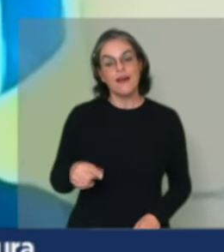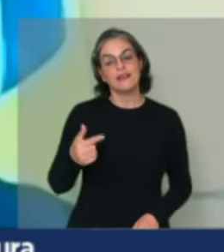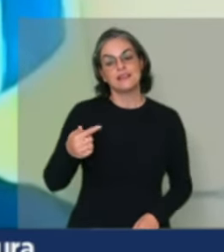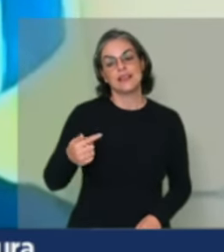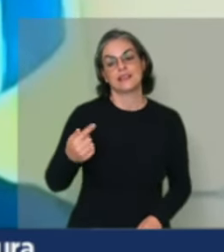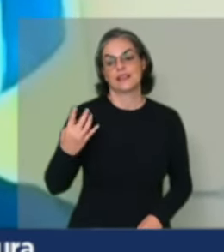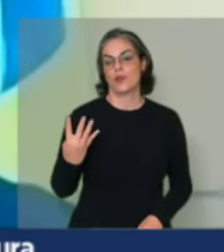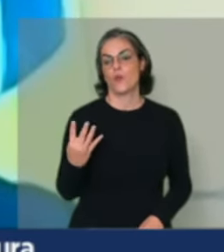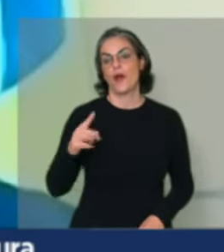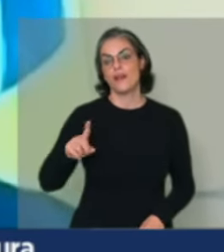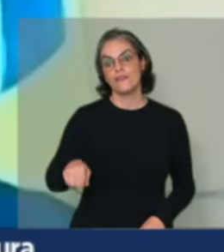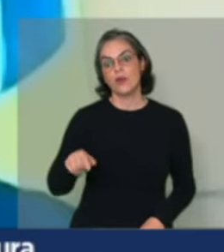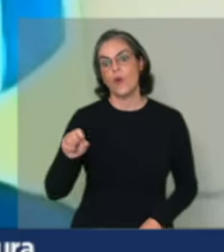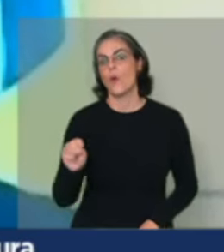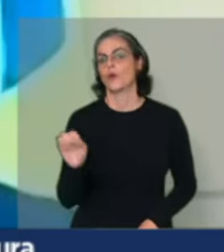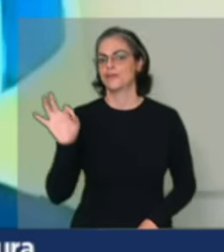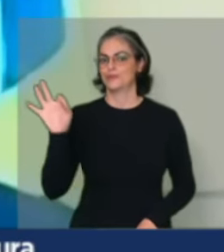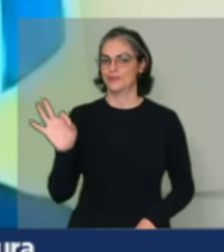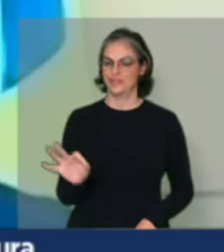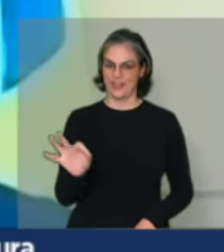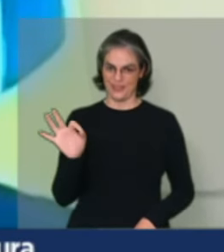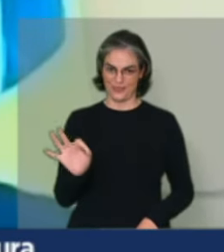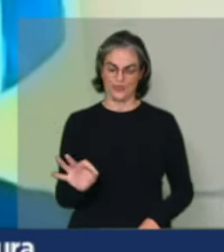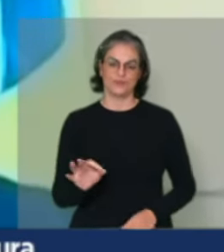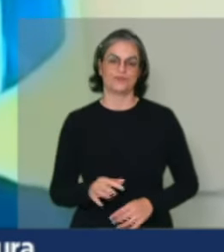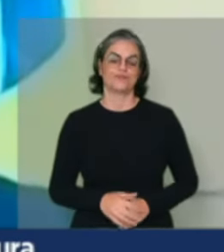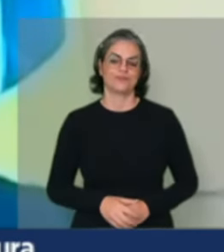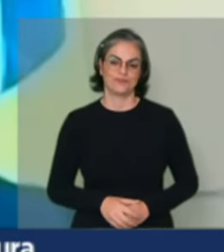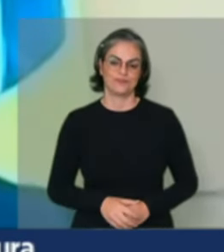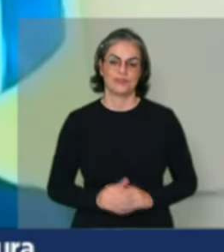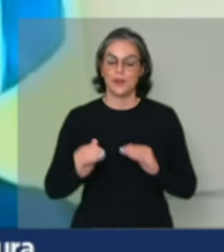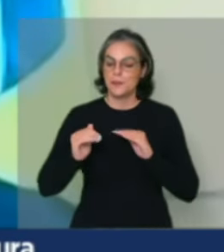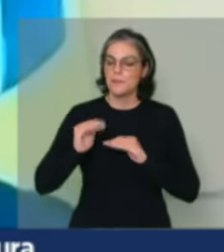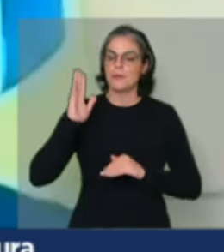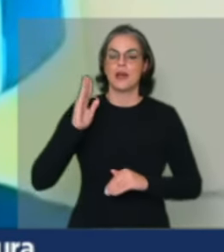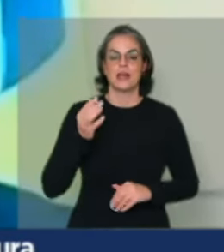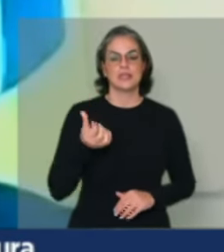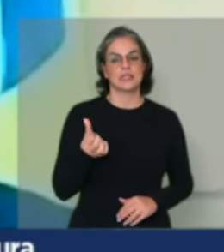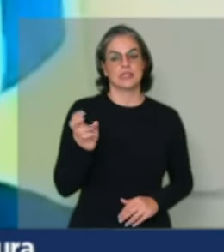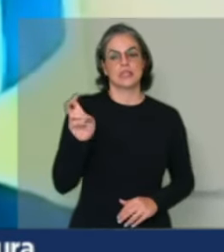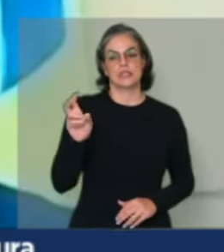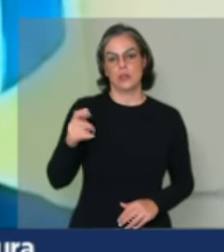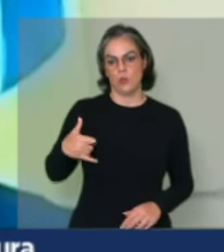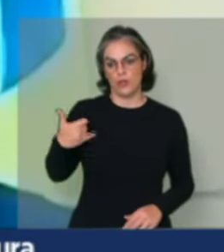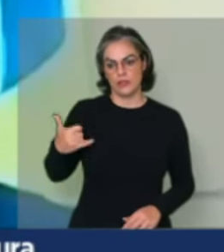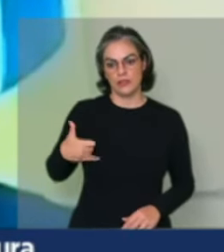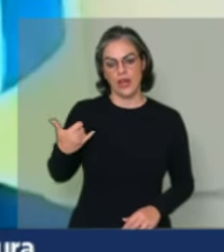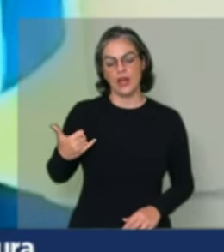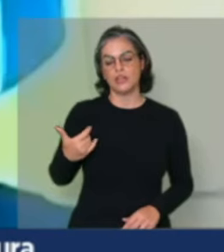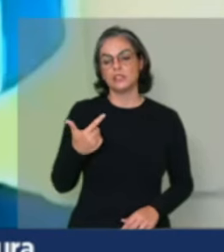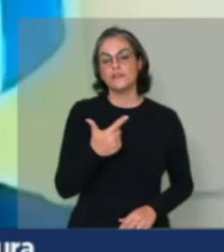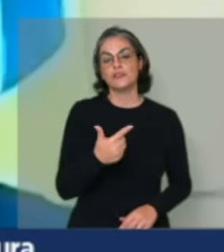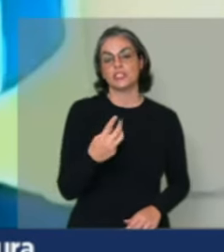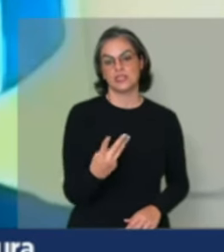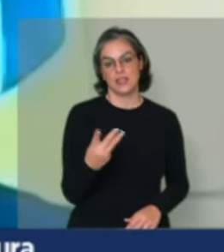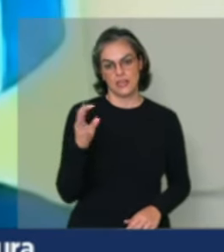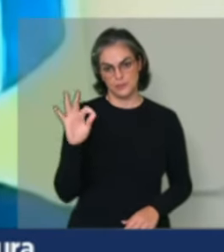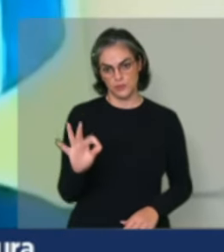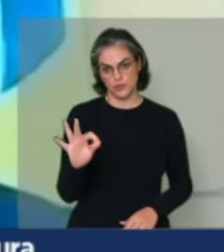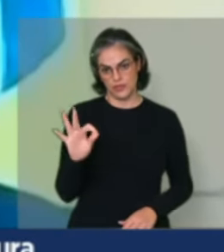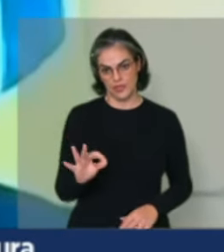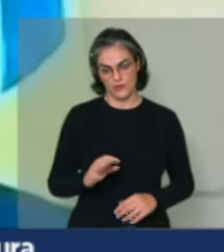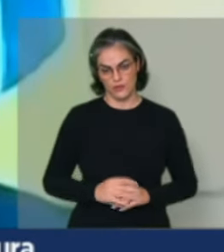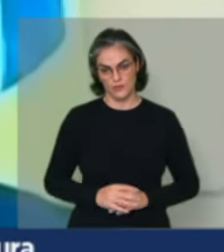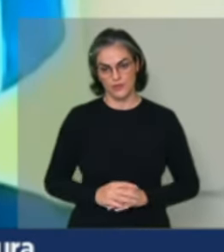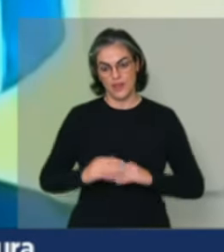,8%. Aqueles que têm acima de 65 anos de idade são 23%. E os que